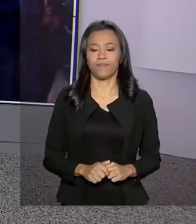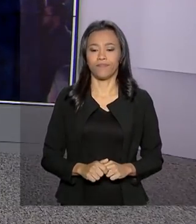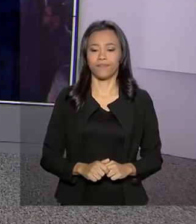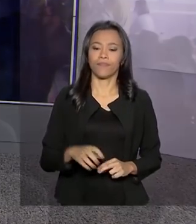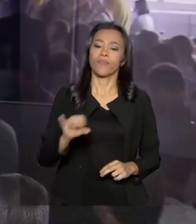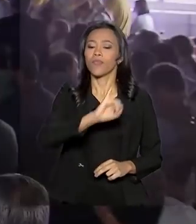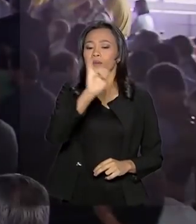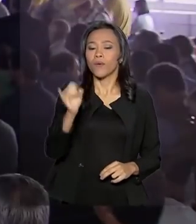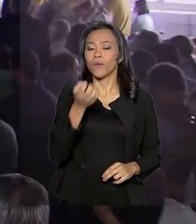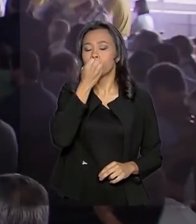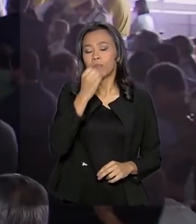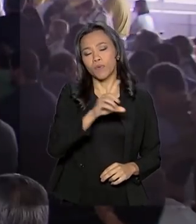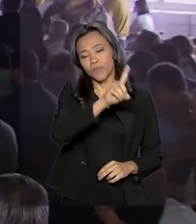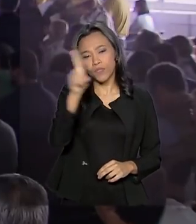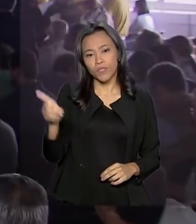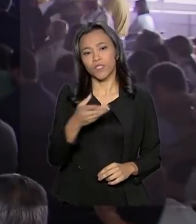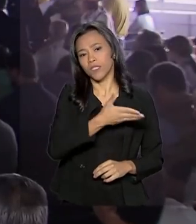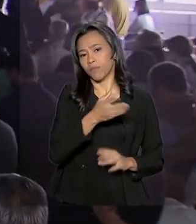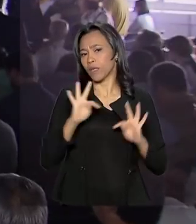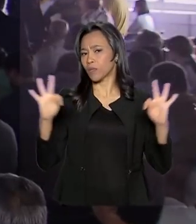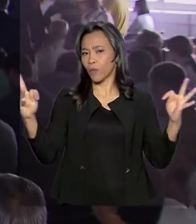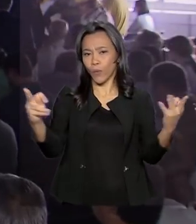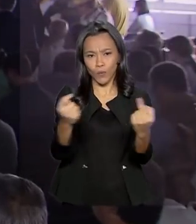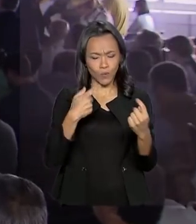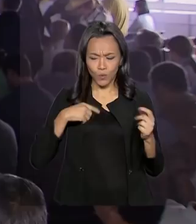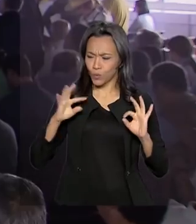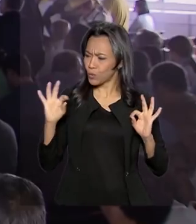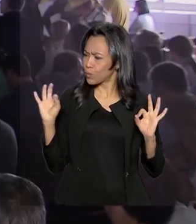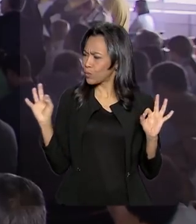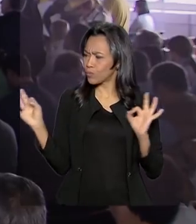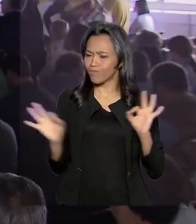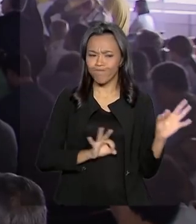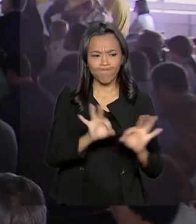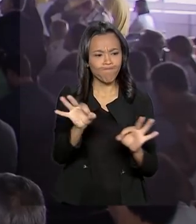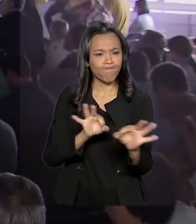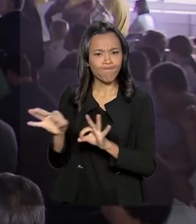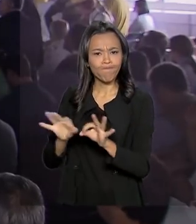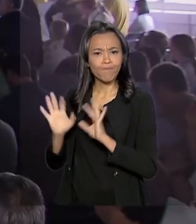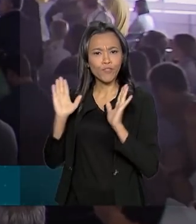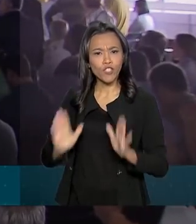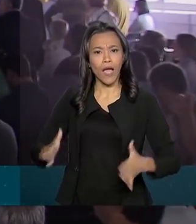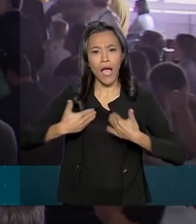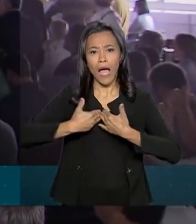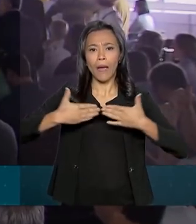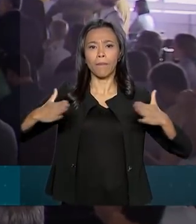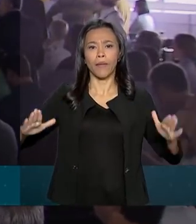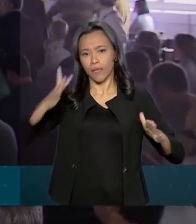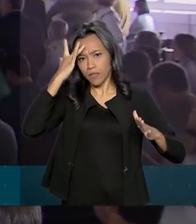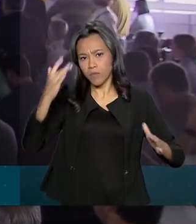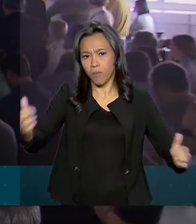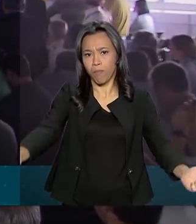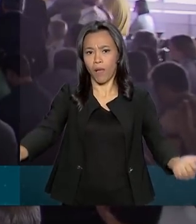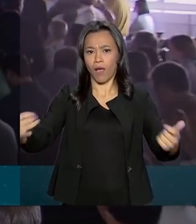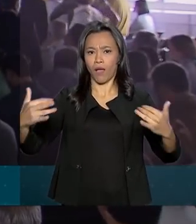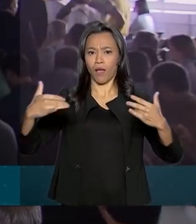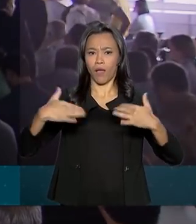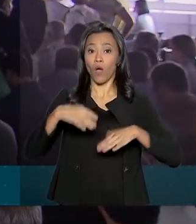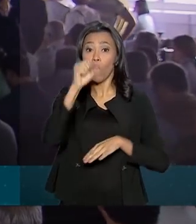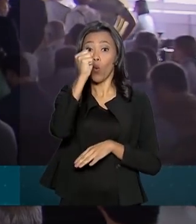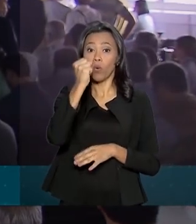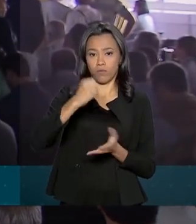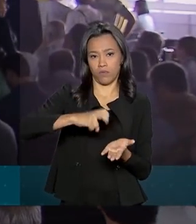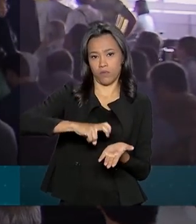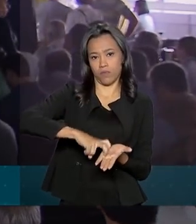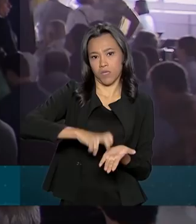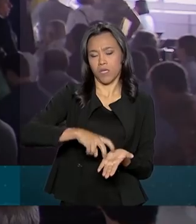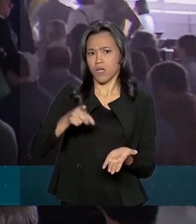Oi, Carla, bom dia para você, bom dia para todo mundo. Está tudo pronto por aqui, sim. Os portões foram abertos às 8 horas da manhã e o fluxo de